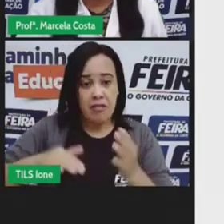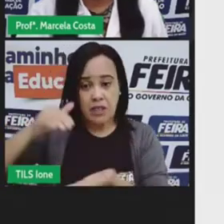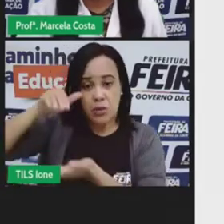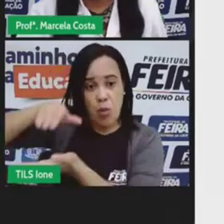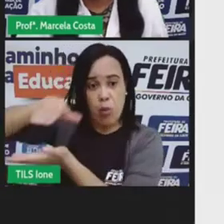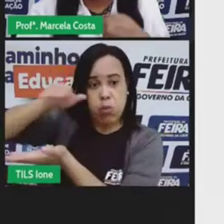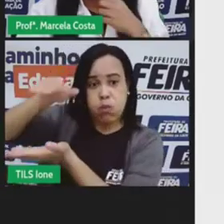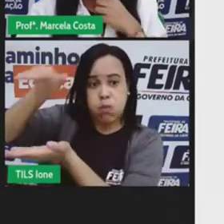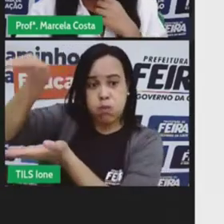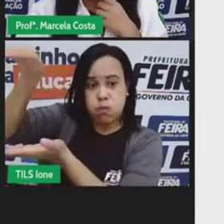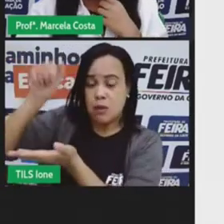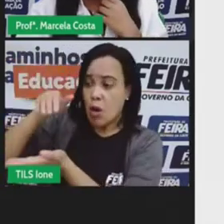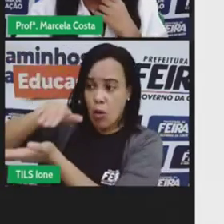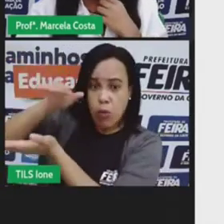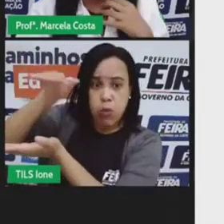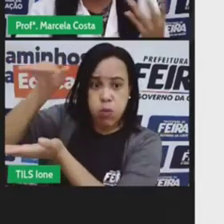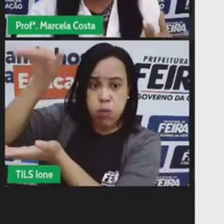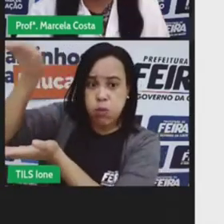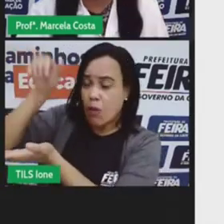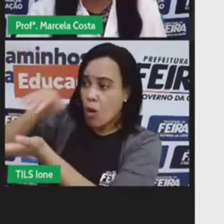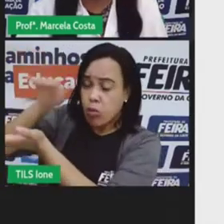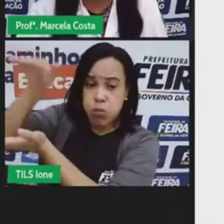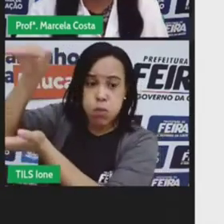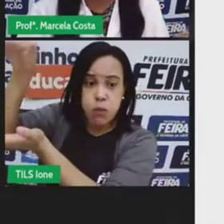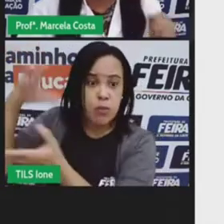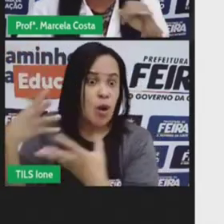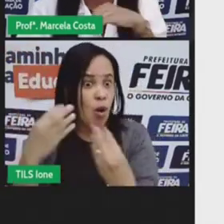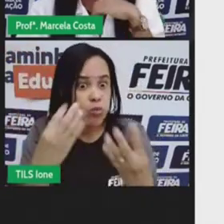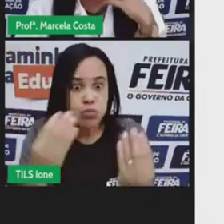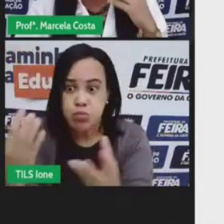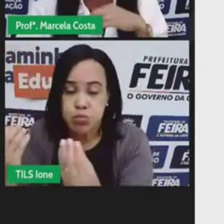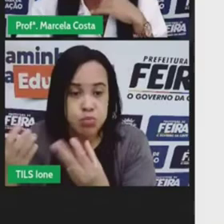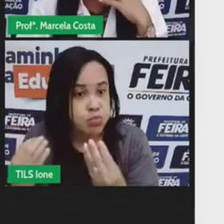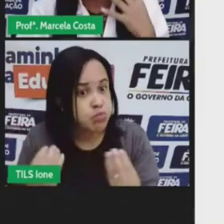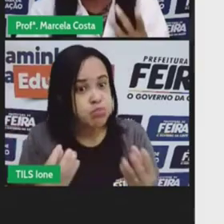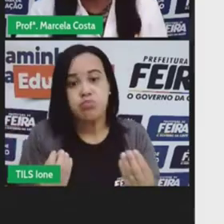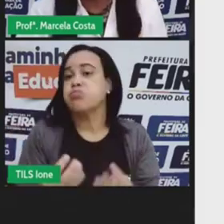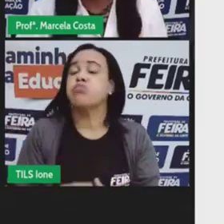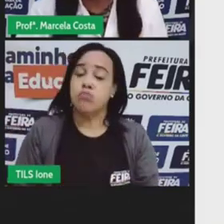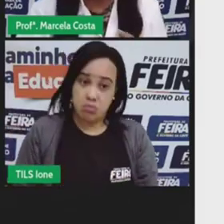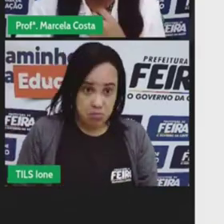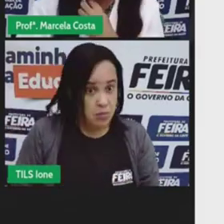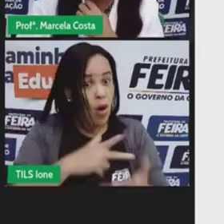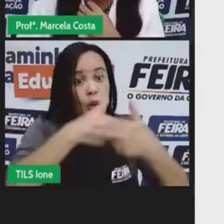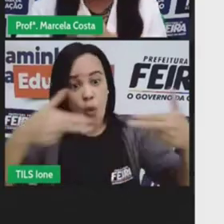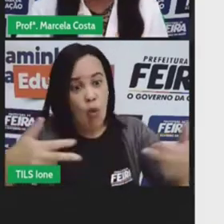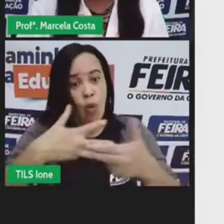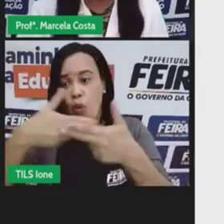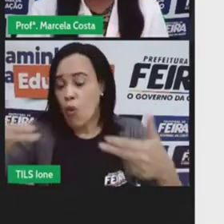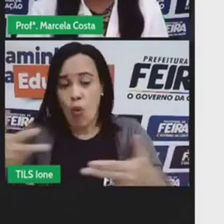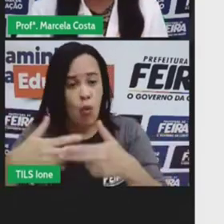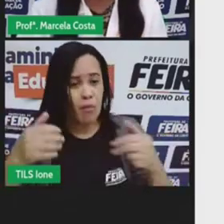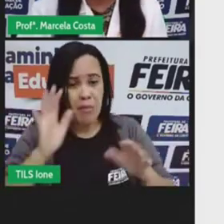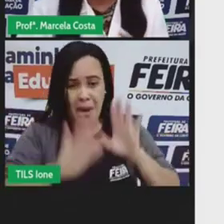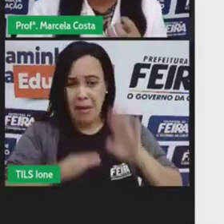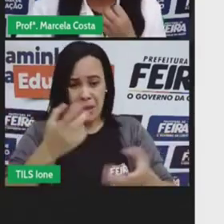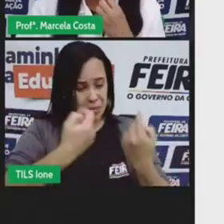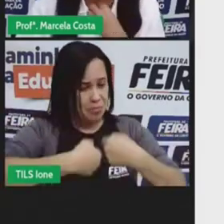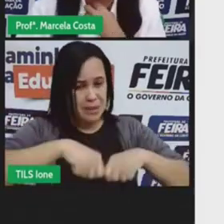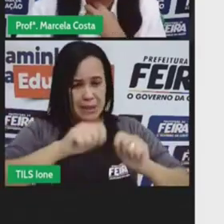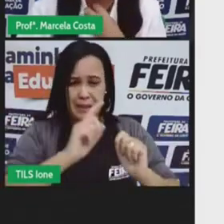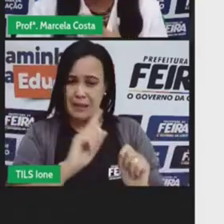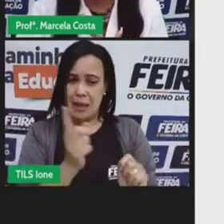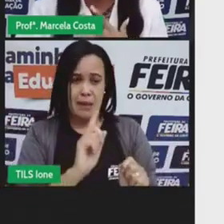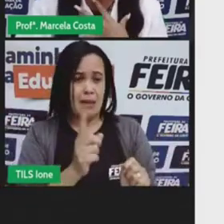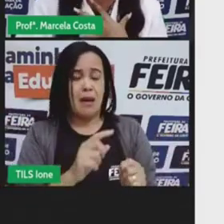diversos serviços, conta ali, diversos serviços, sem ter necessidade, só